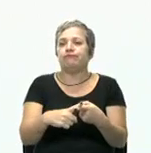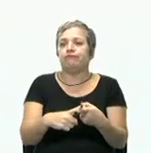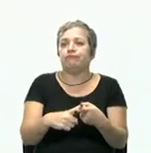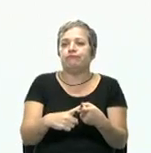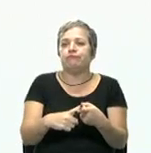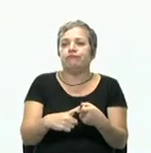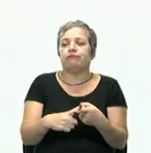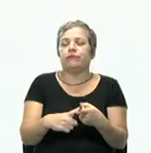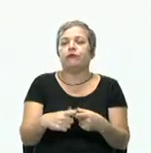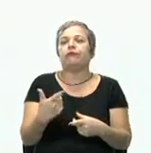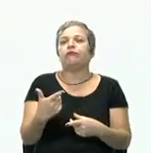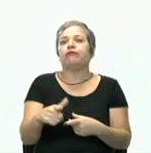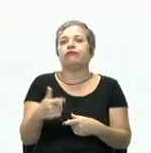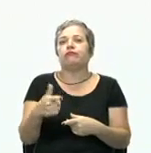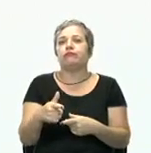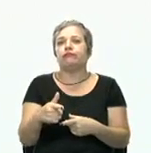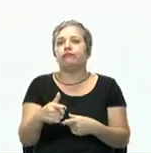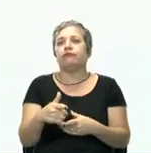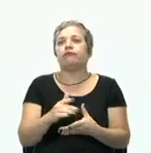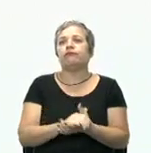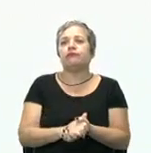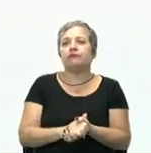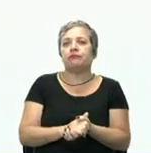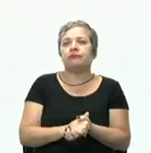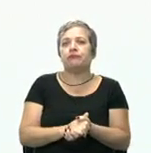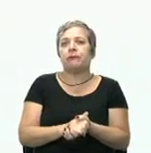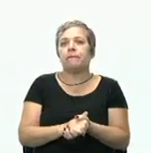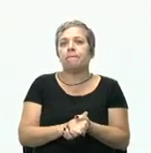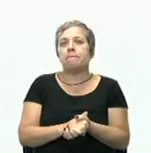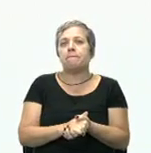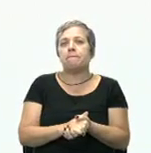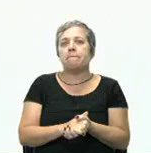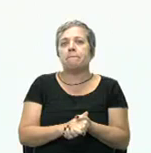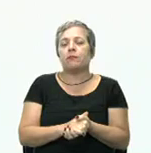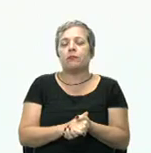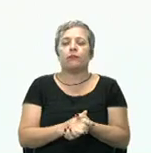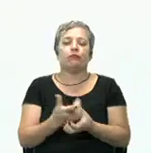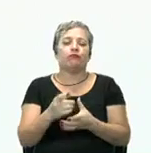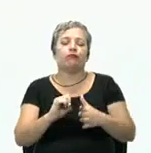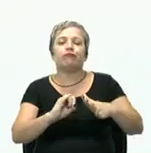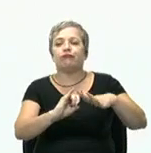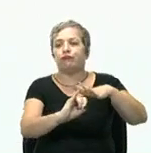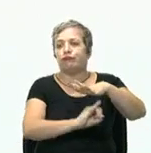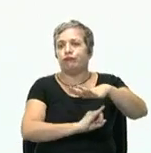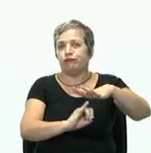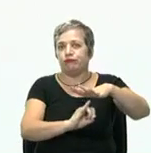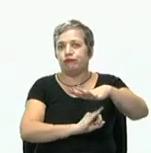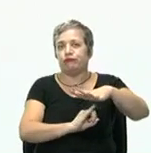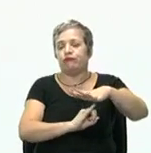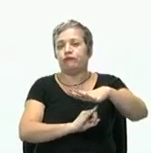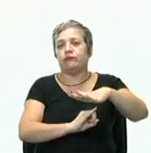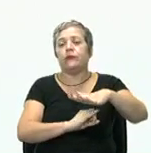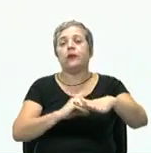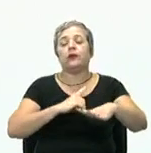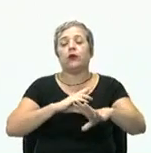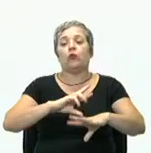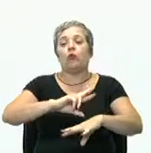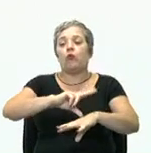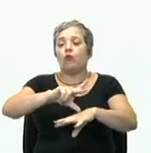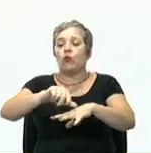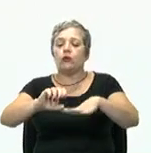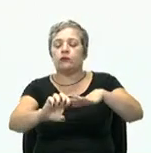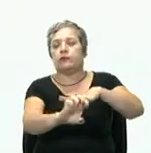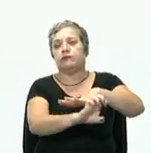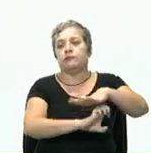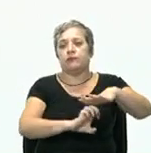leva em conta o quê? A chamada organização informal, que existe em todo tipo de